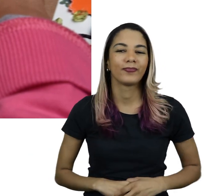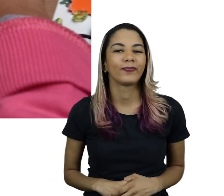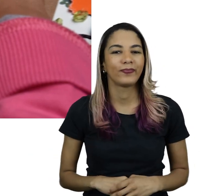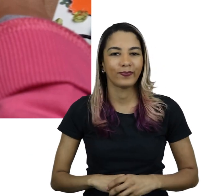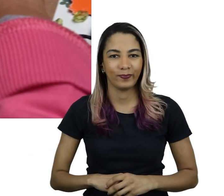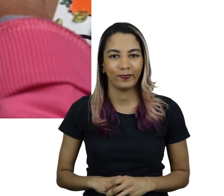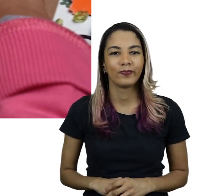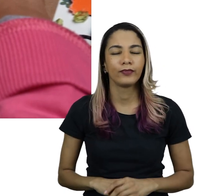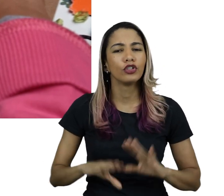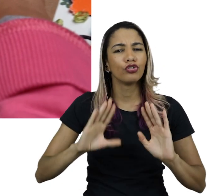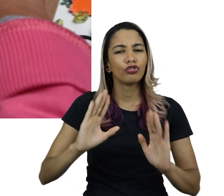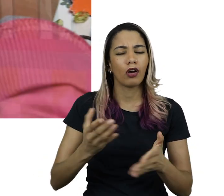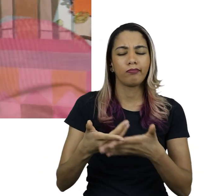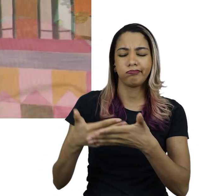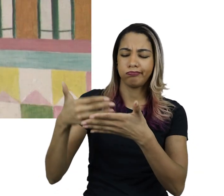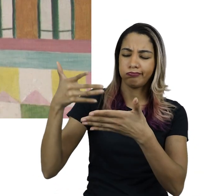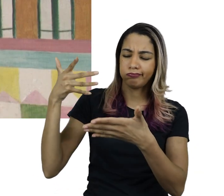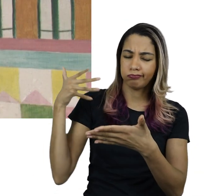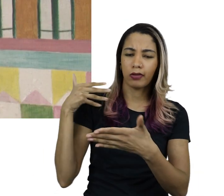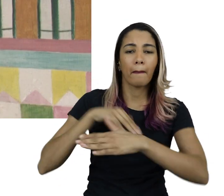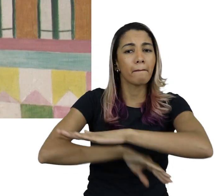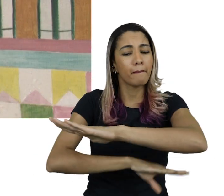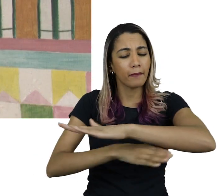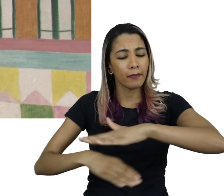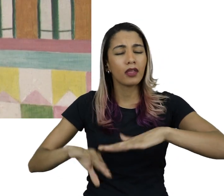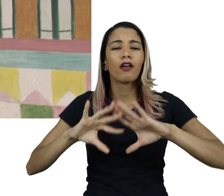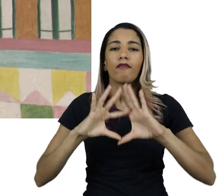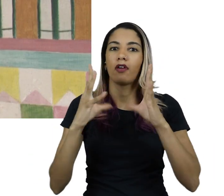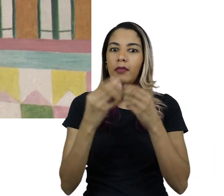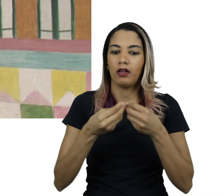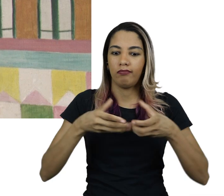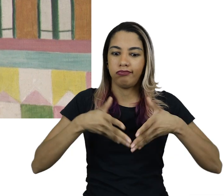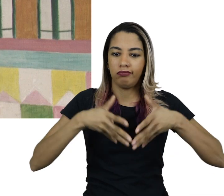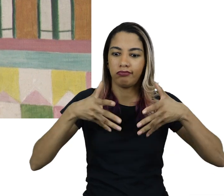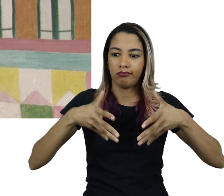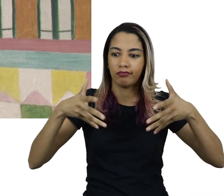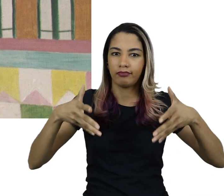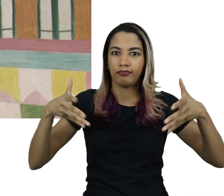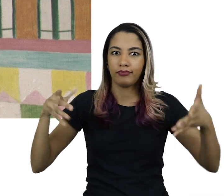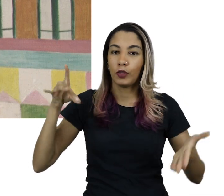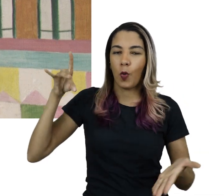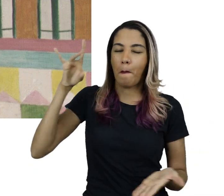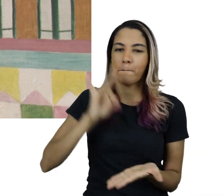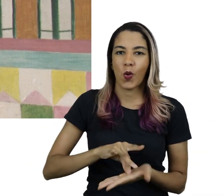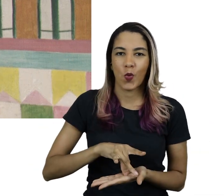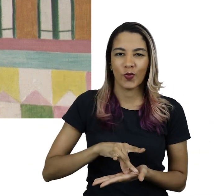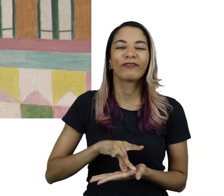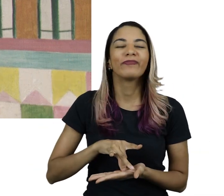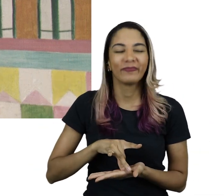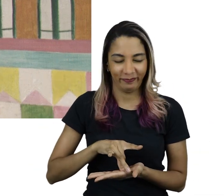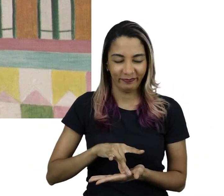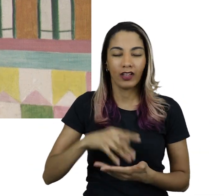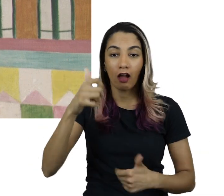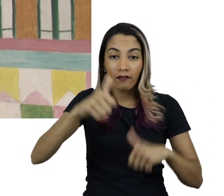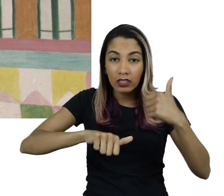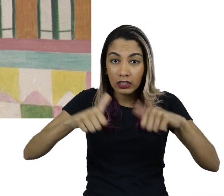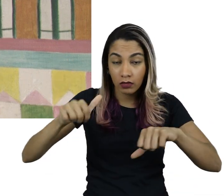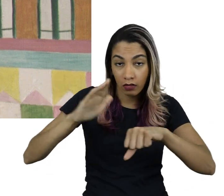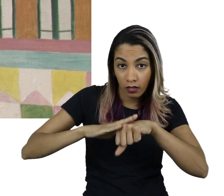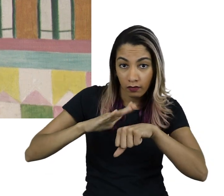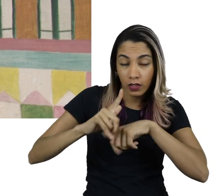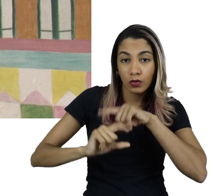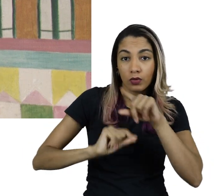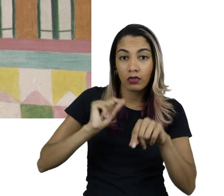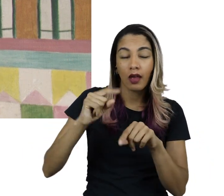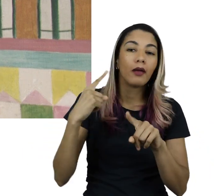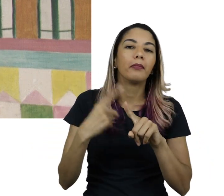obras analisadas. Durante os últimos anos, o Pina Família cresceu e se solidificou. Uma das avaliações que